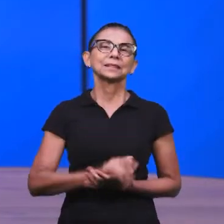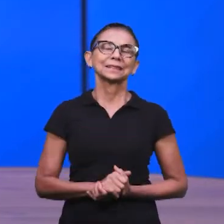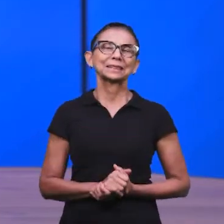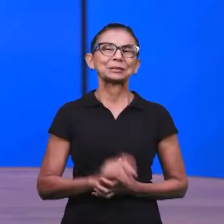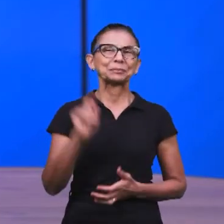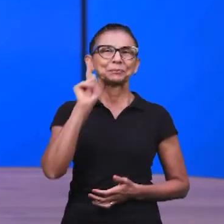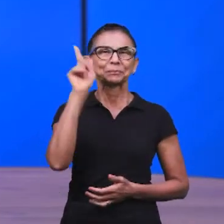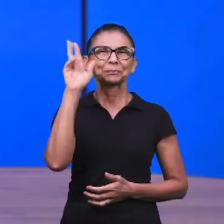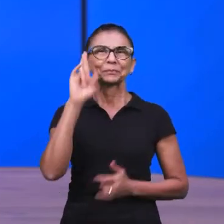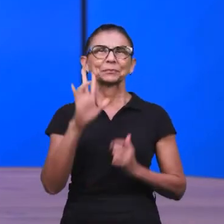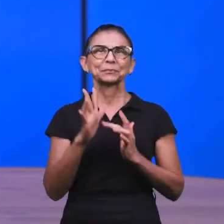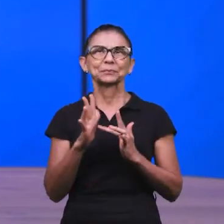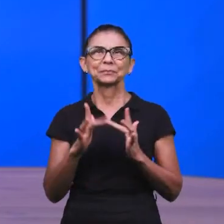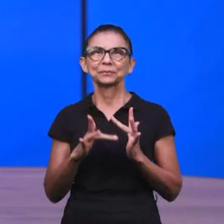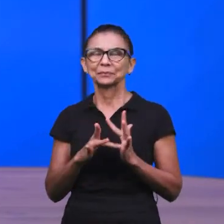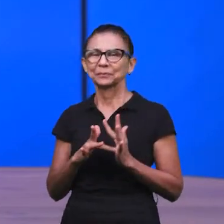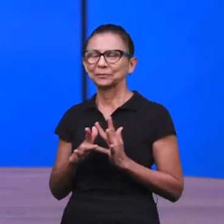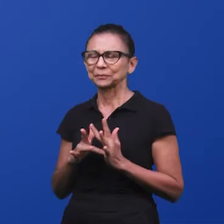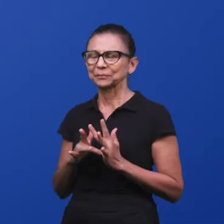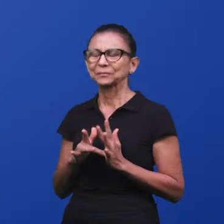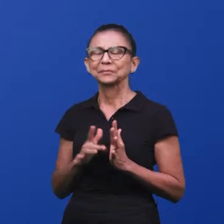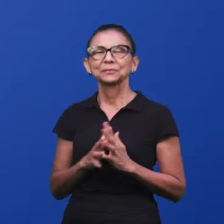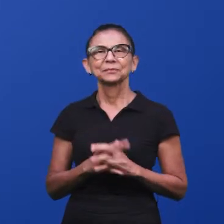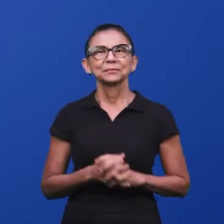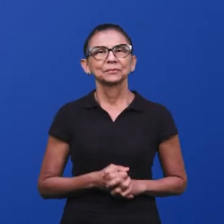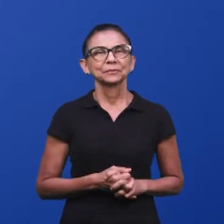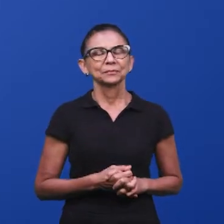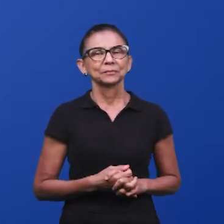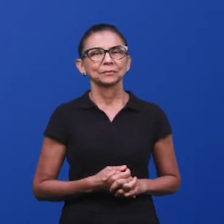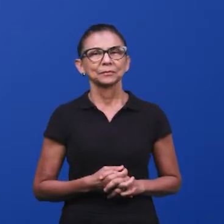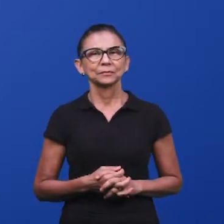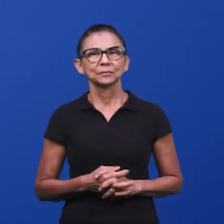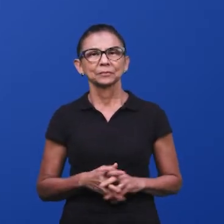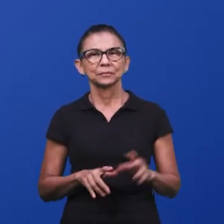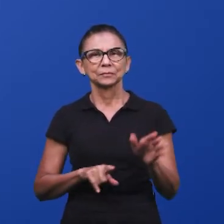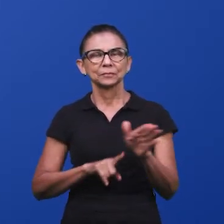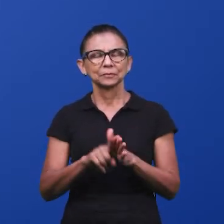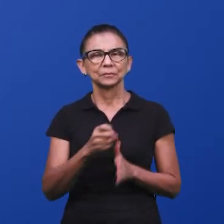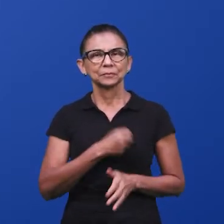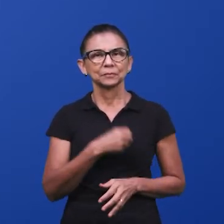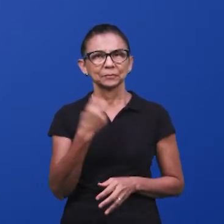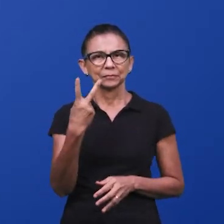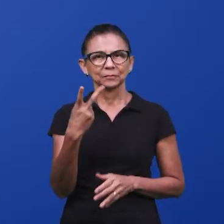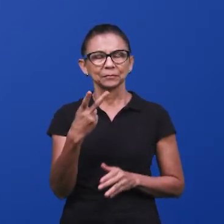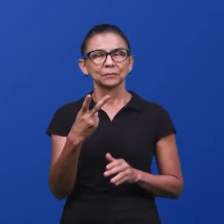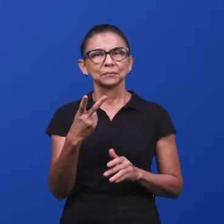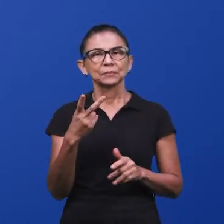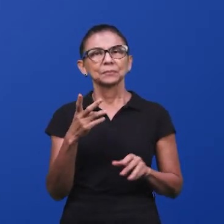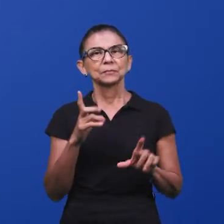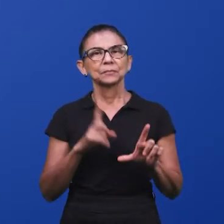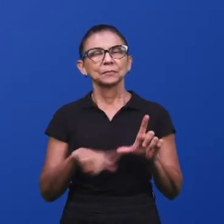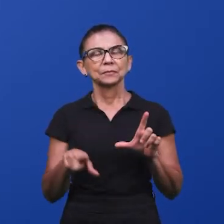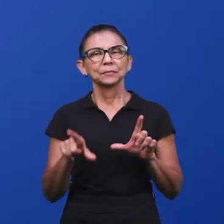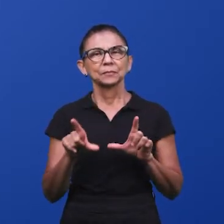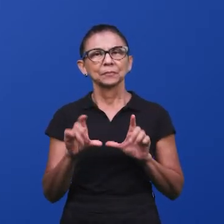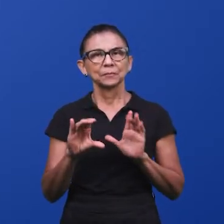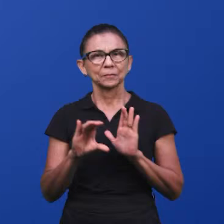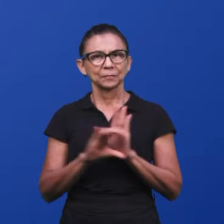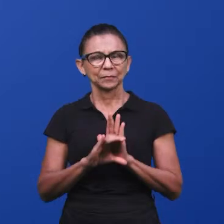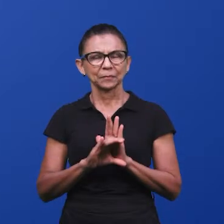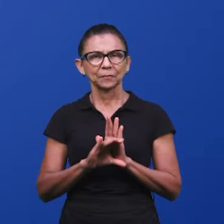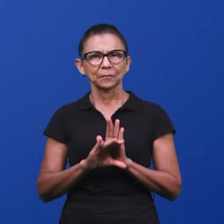estado de Minas Gerais. Laisla, a paz do Senhor, irmã. A paz do Senhor Jesus. Em resposta à pergunta de número 2, letra C,